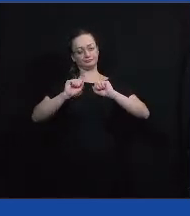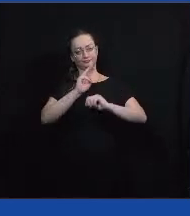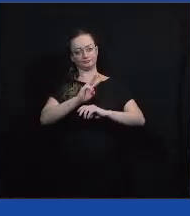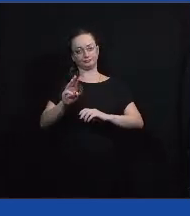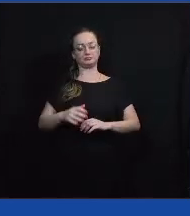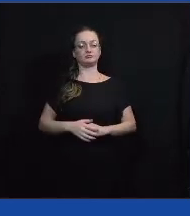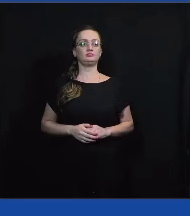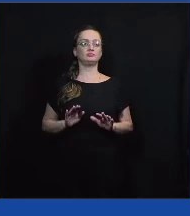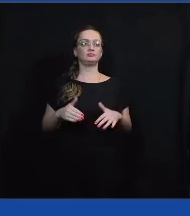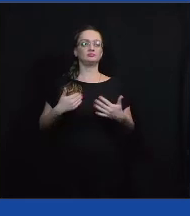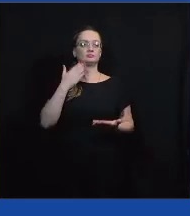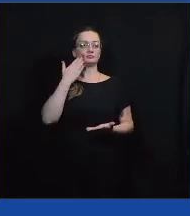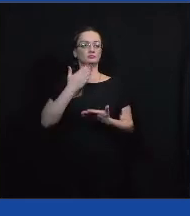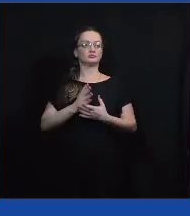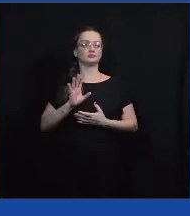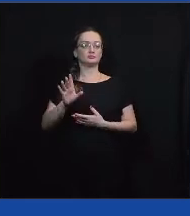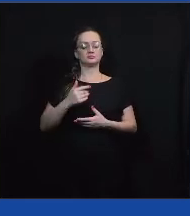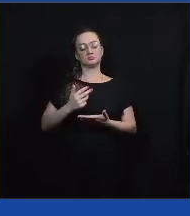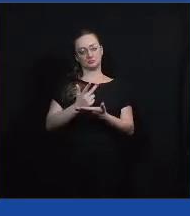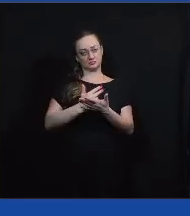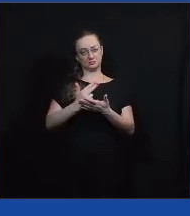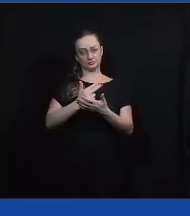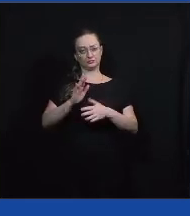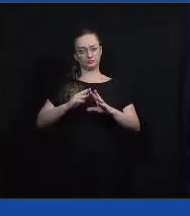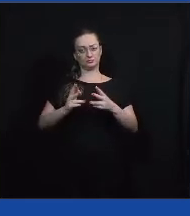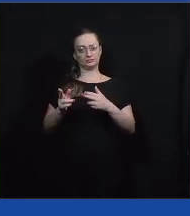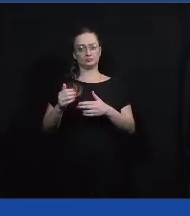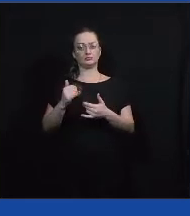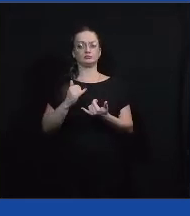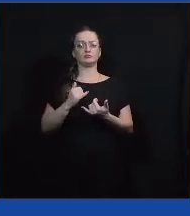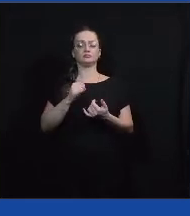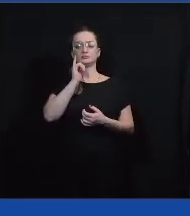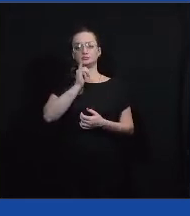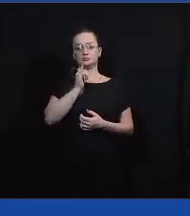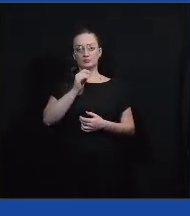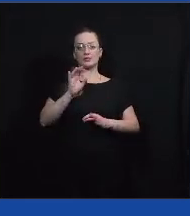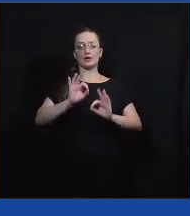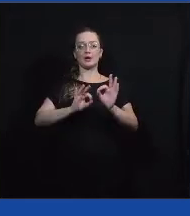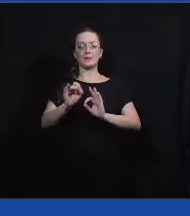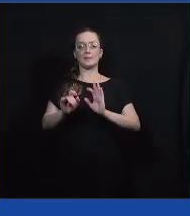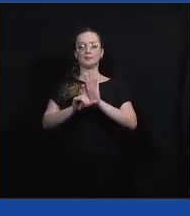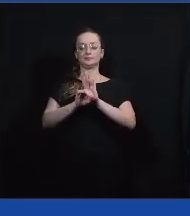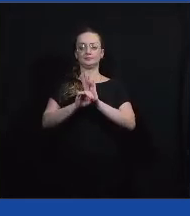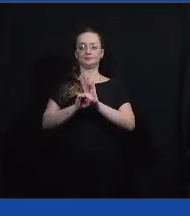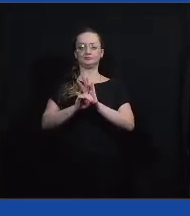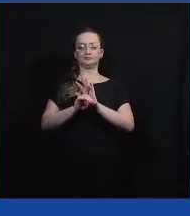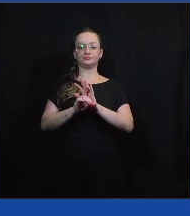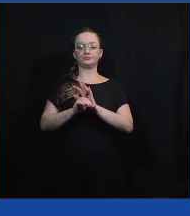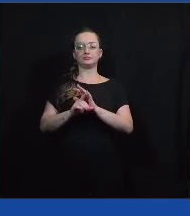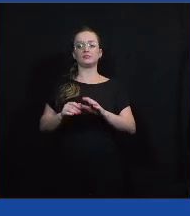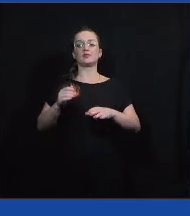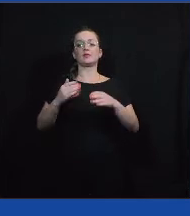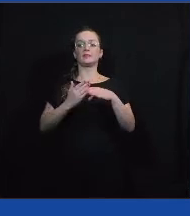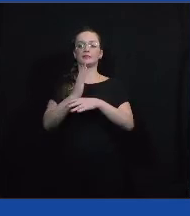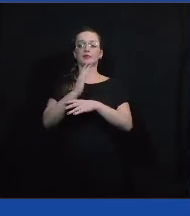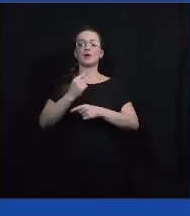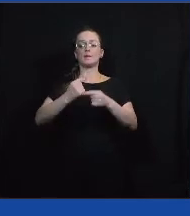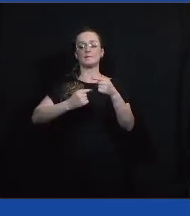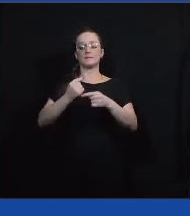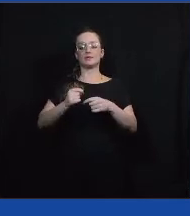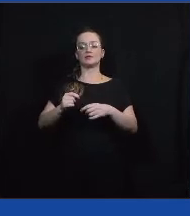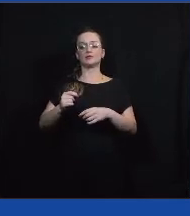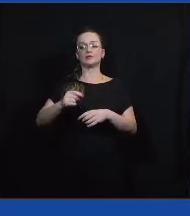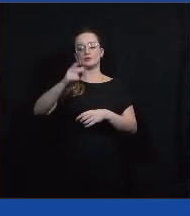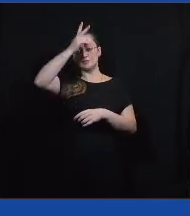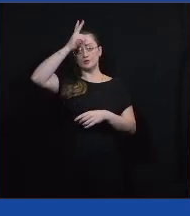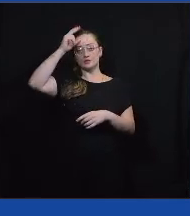Então, acho que seria mais ou menos esse o desenho, né? Como a Zuna falou, então, um projeto de lei para viabilizar uma política municipal, nesse caso, no